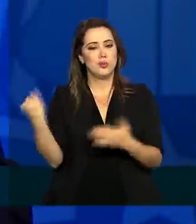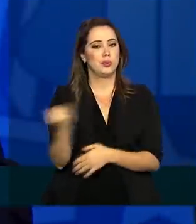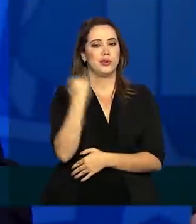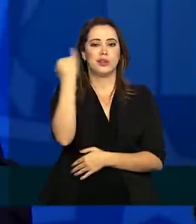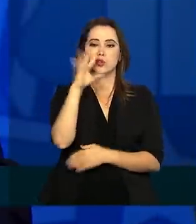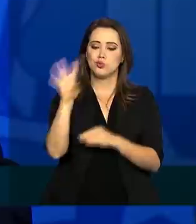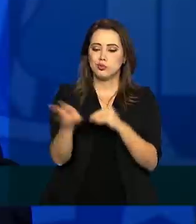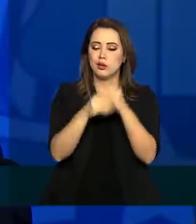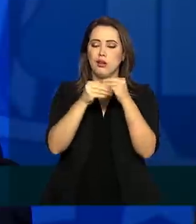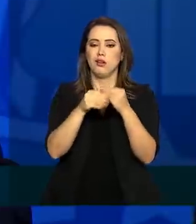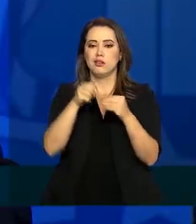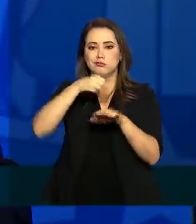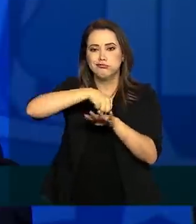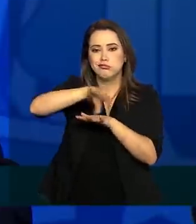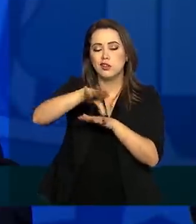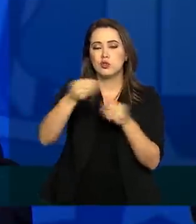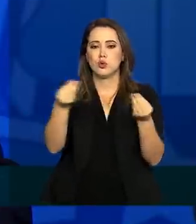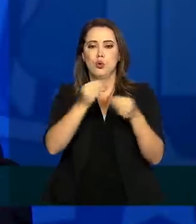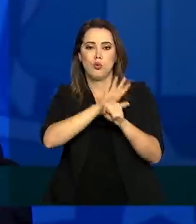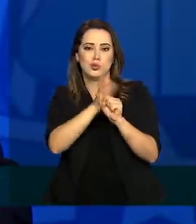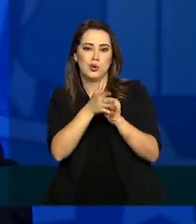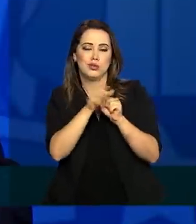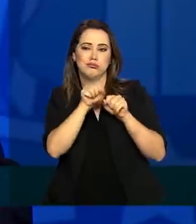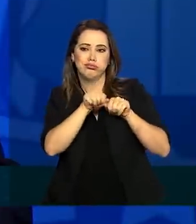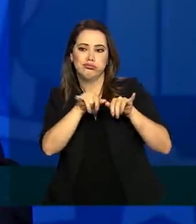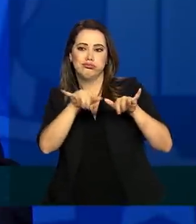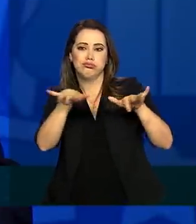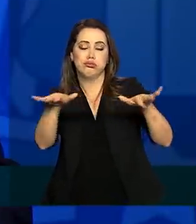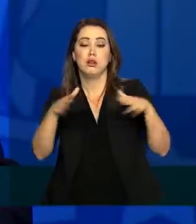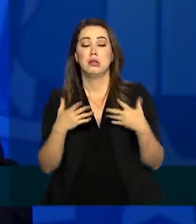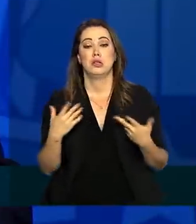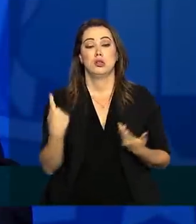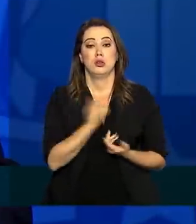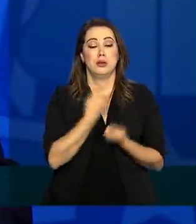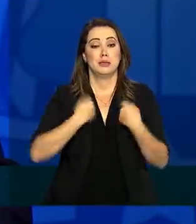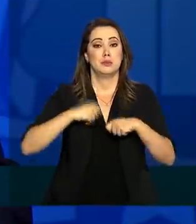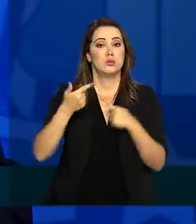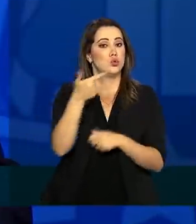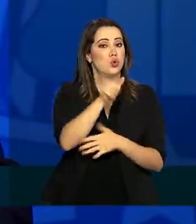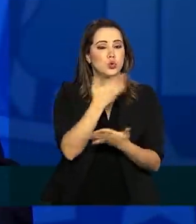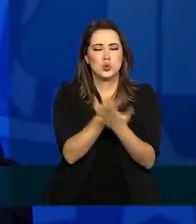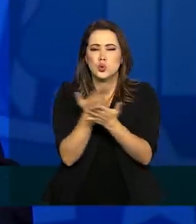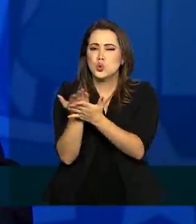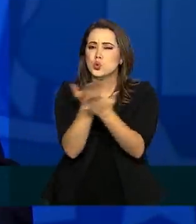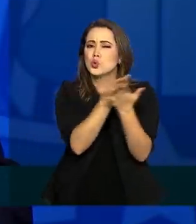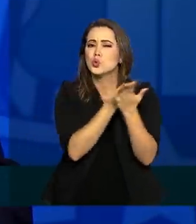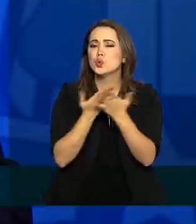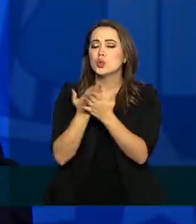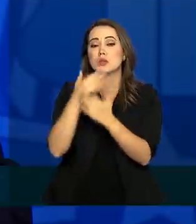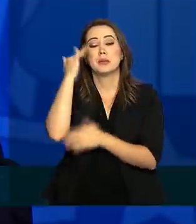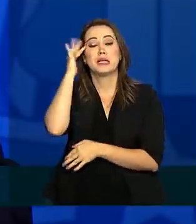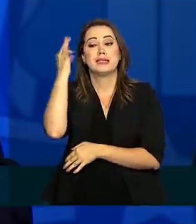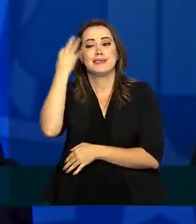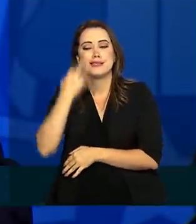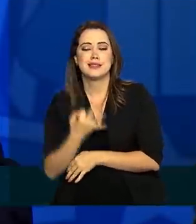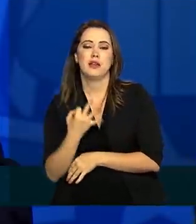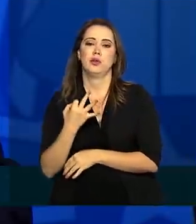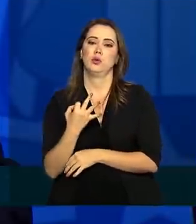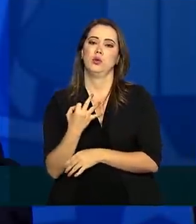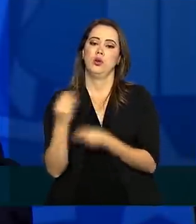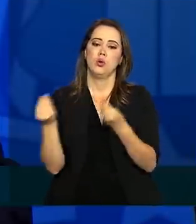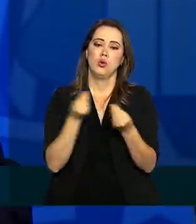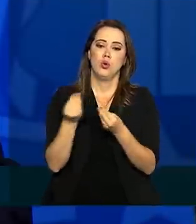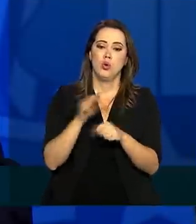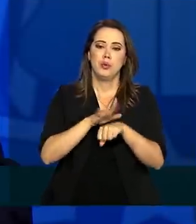adicionais sobre o comportamento do vírus. Ainda precisaremos de outros elementos para compreender completamente a